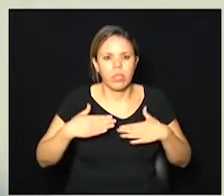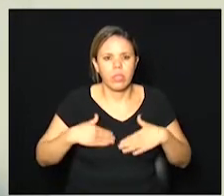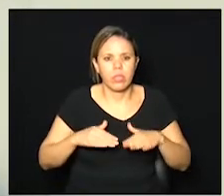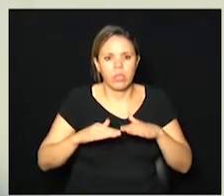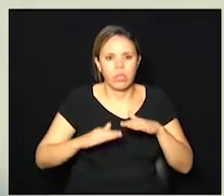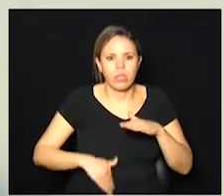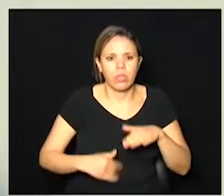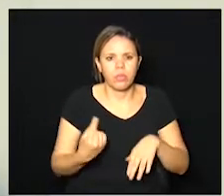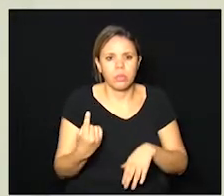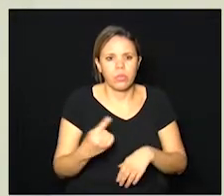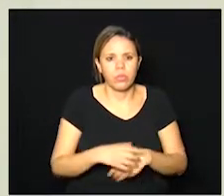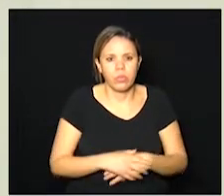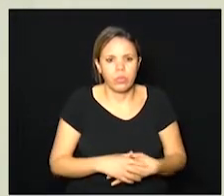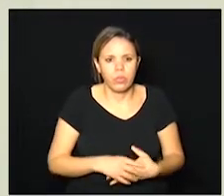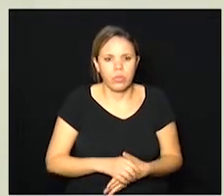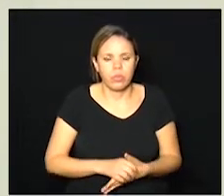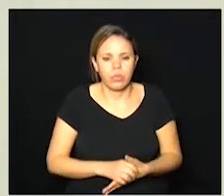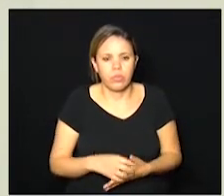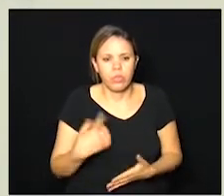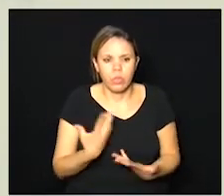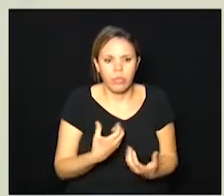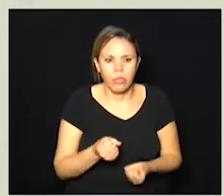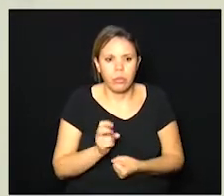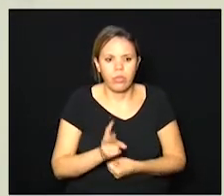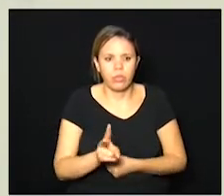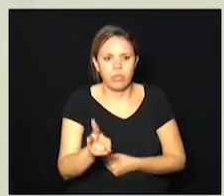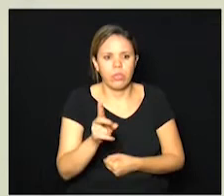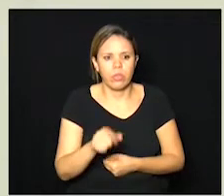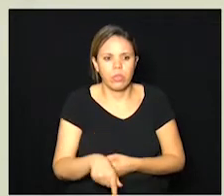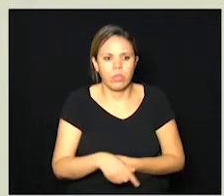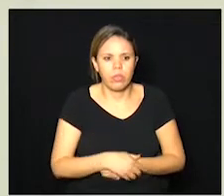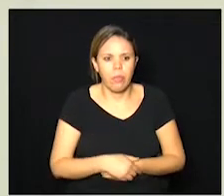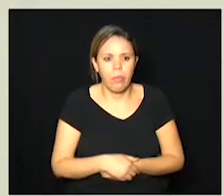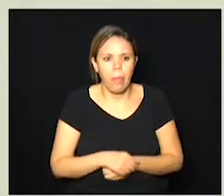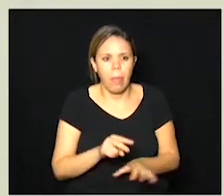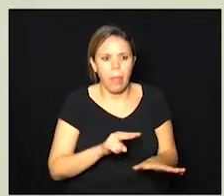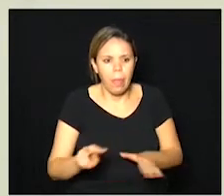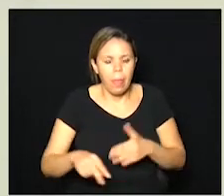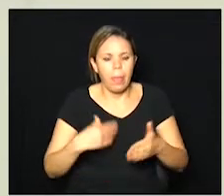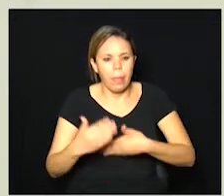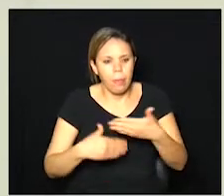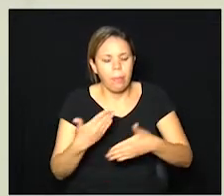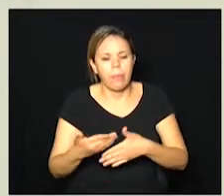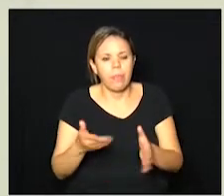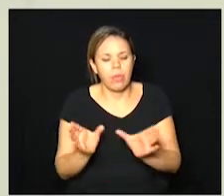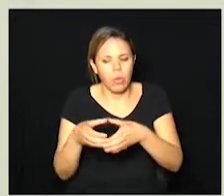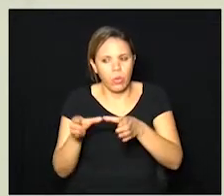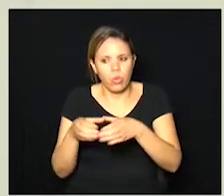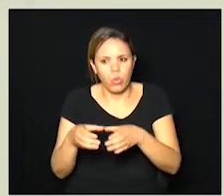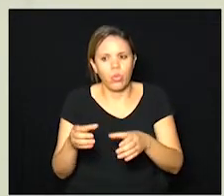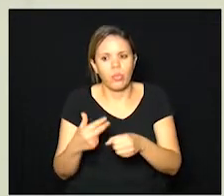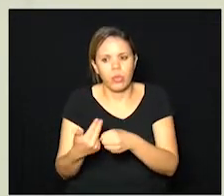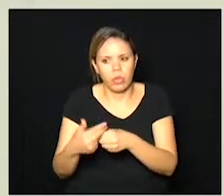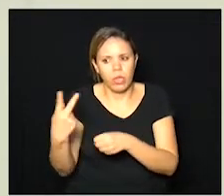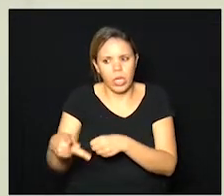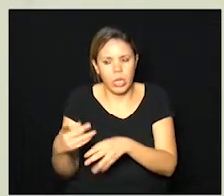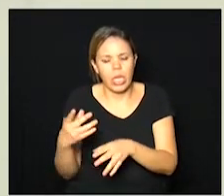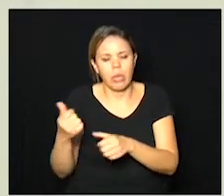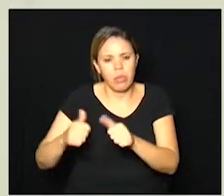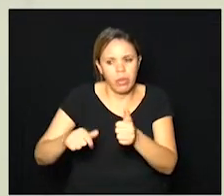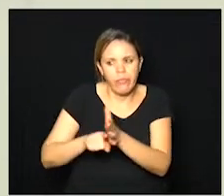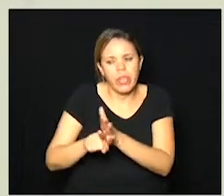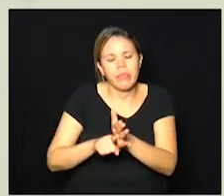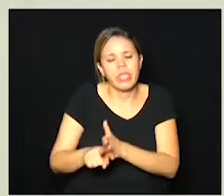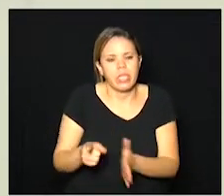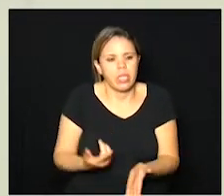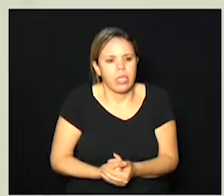abaixo de 1 então nós vamos continuar monitorando isso semana a semana junto com esse grupo também da Unicamp